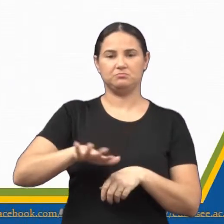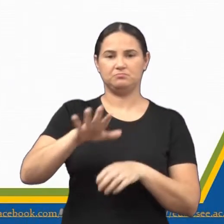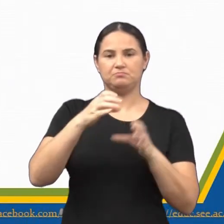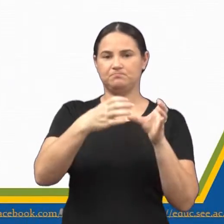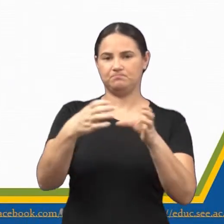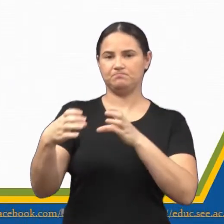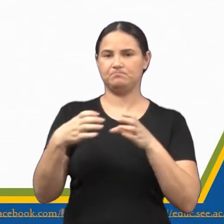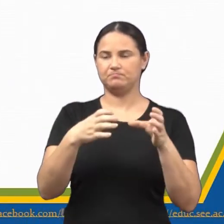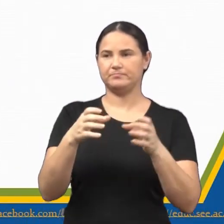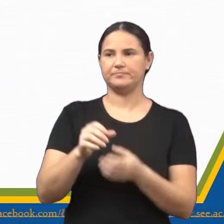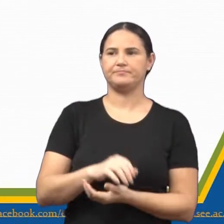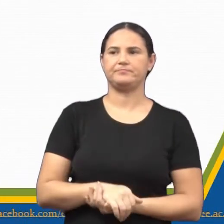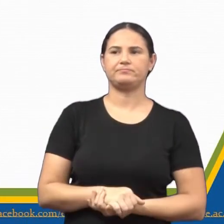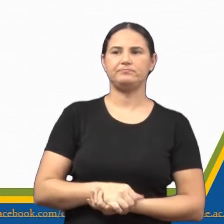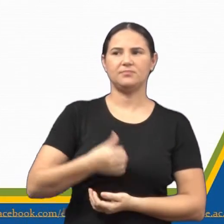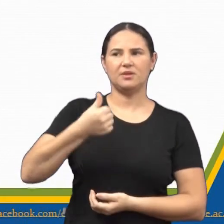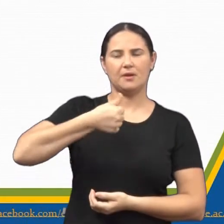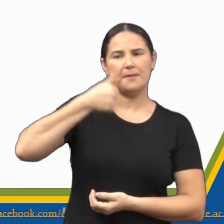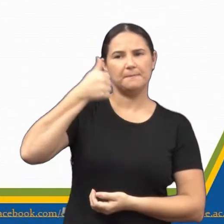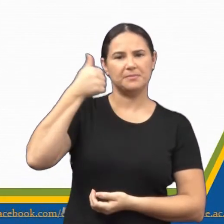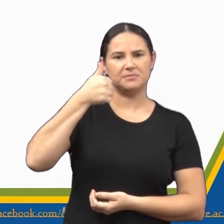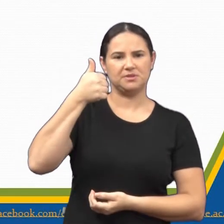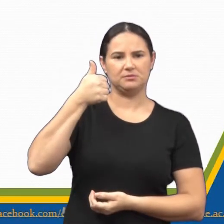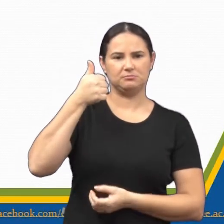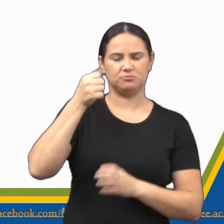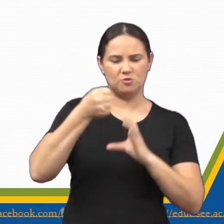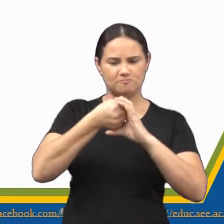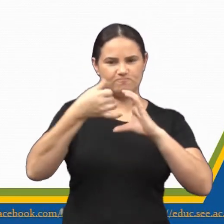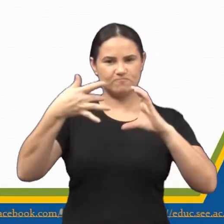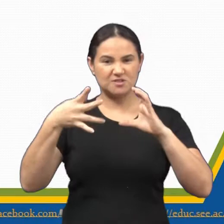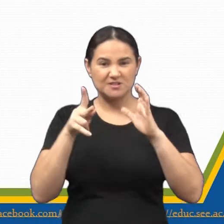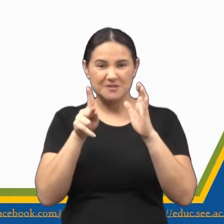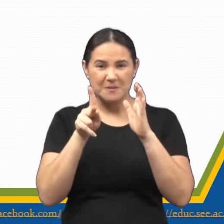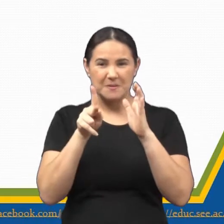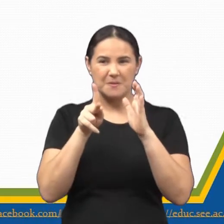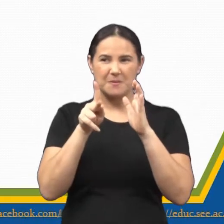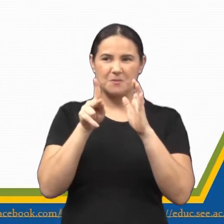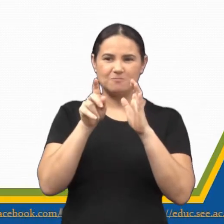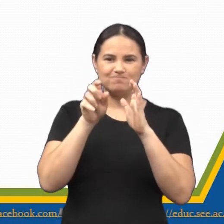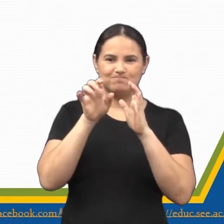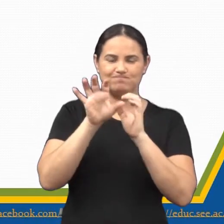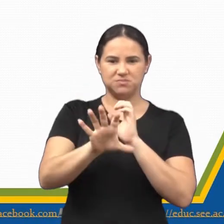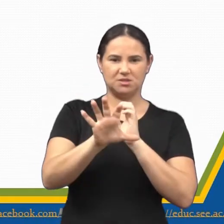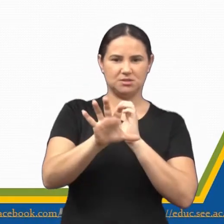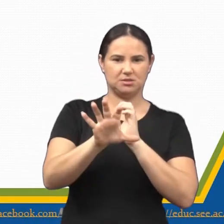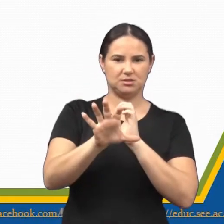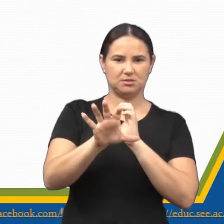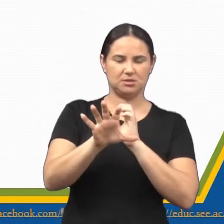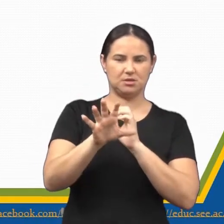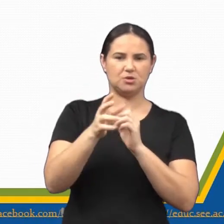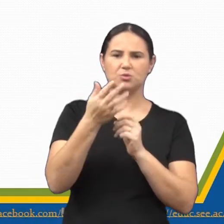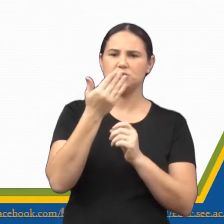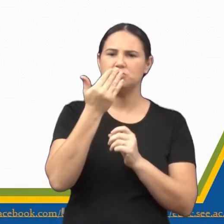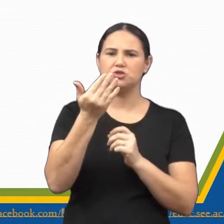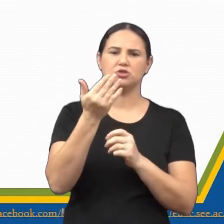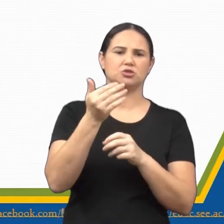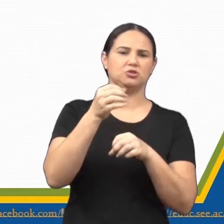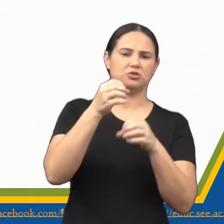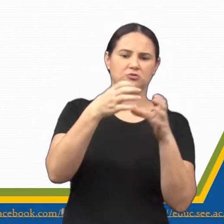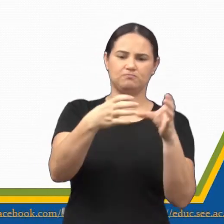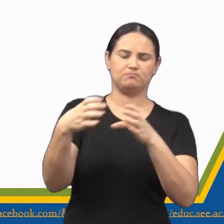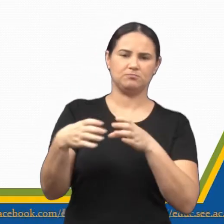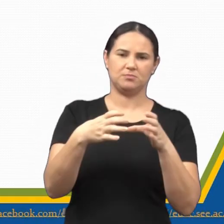Primeiramente, é necessário dizer que não há uma classificação oficial para determinar os tipos de bairro.